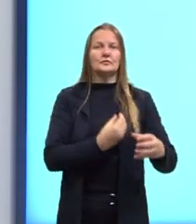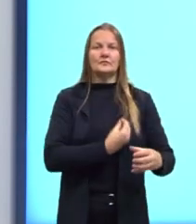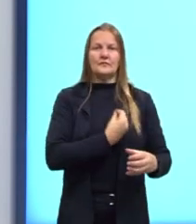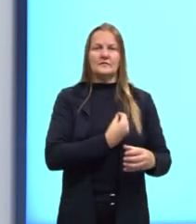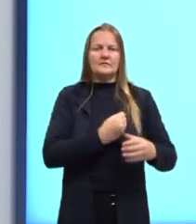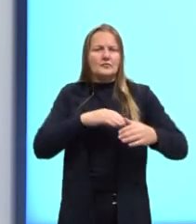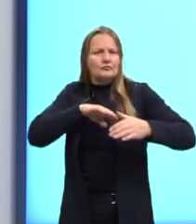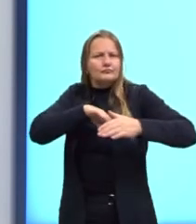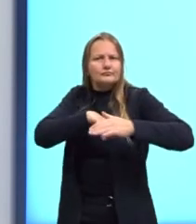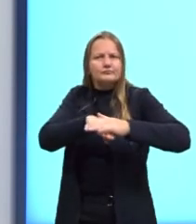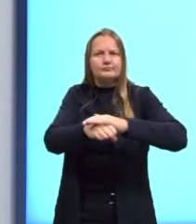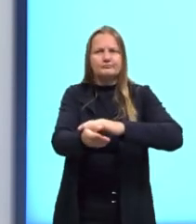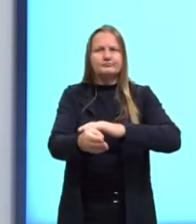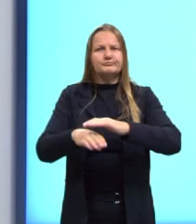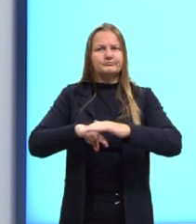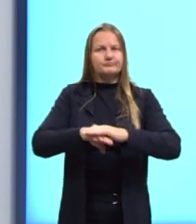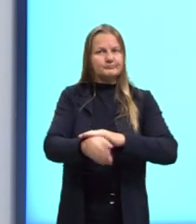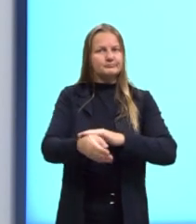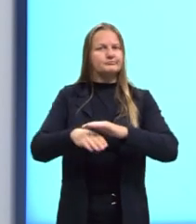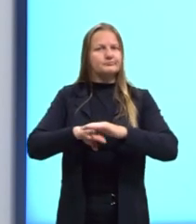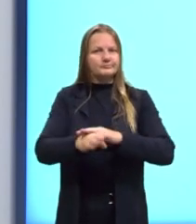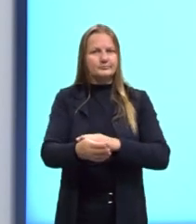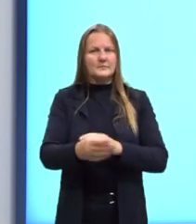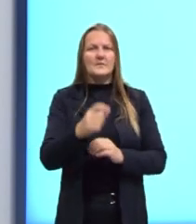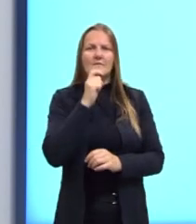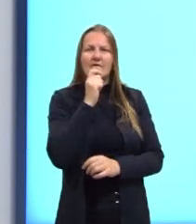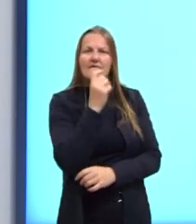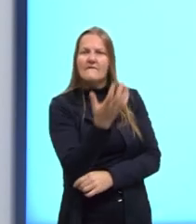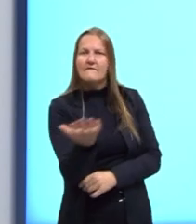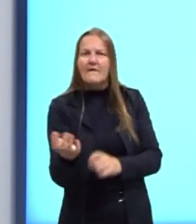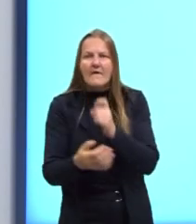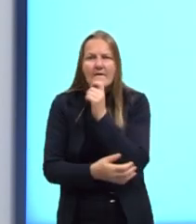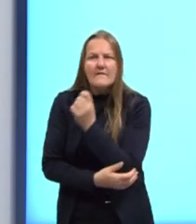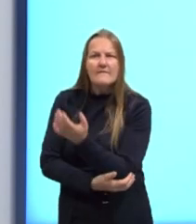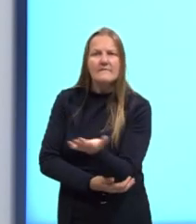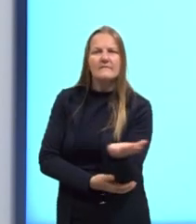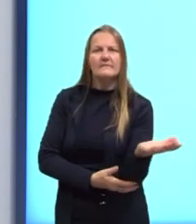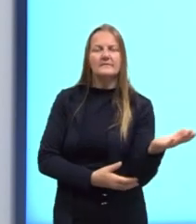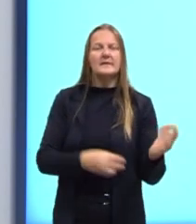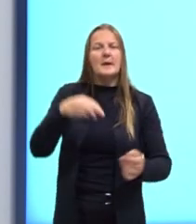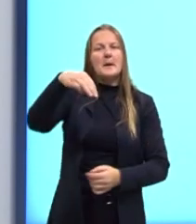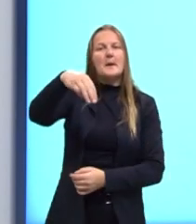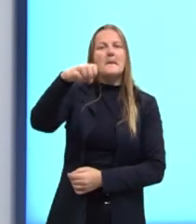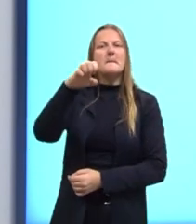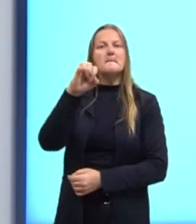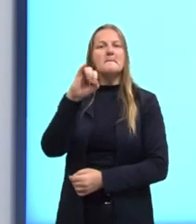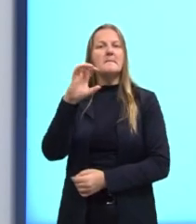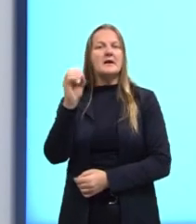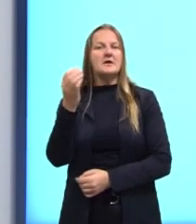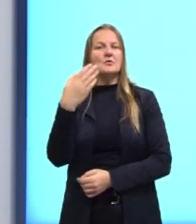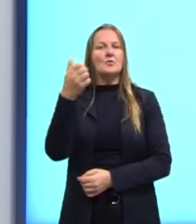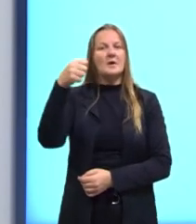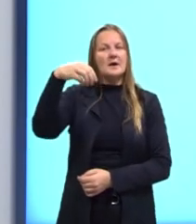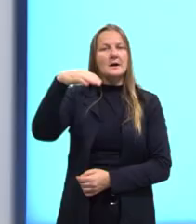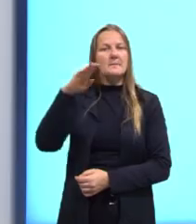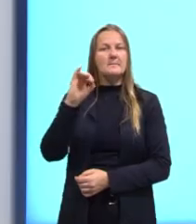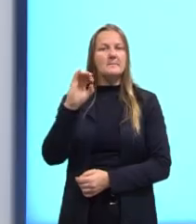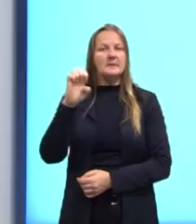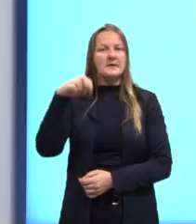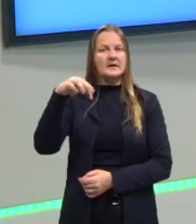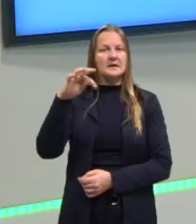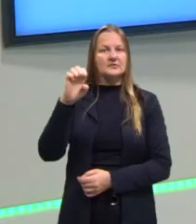adaptem ao meio ambiente, né? No caso, gente, meio ambiente, meio ambiente muda, mas não é essas